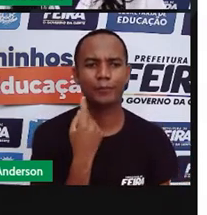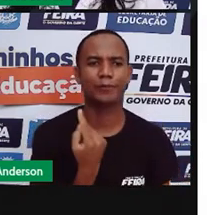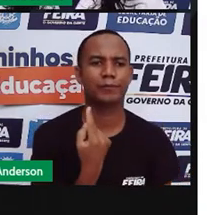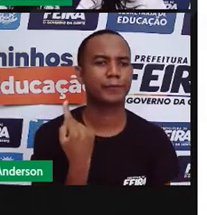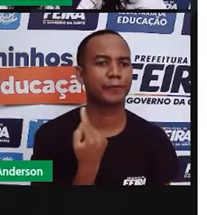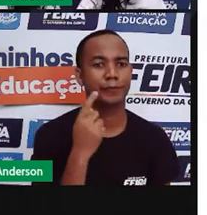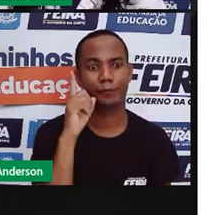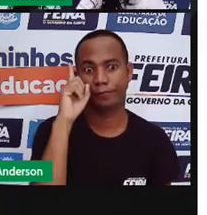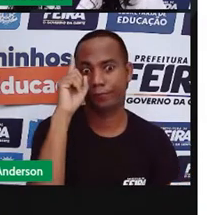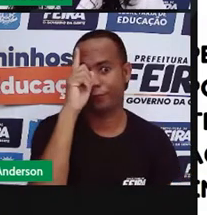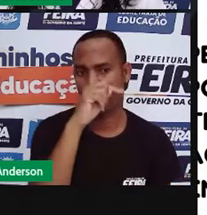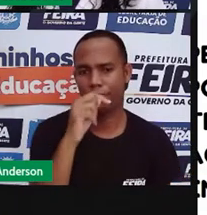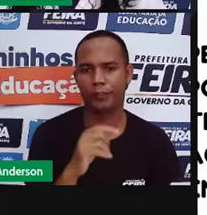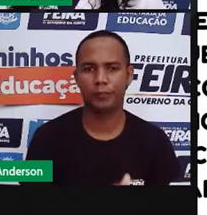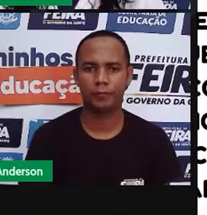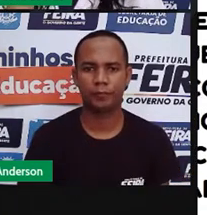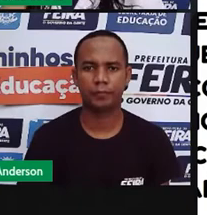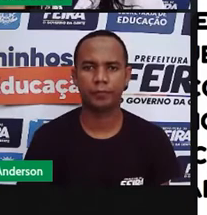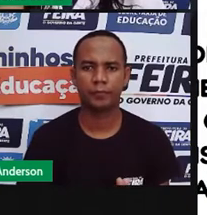do animal.